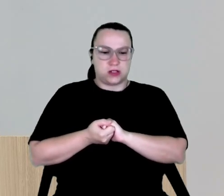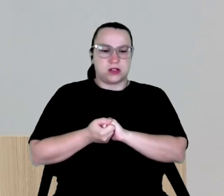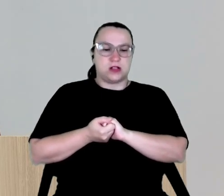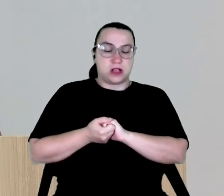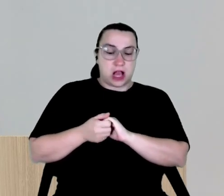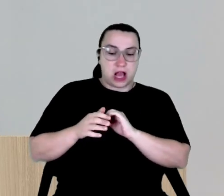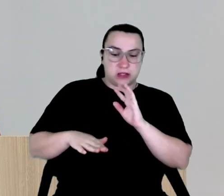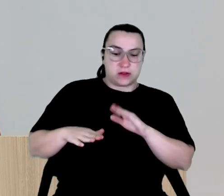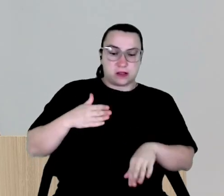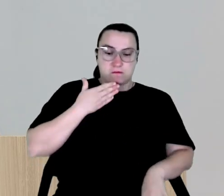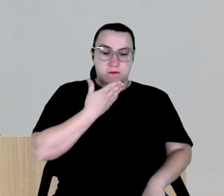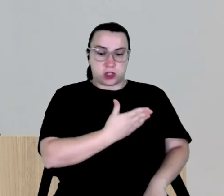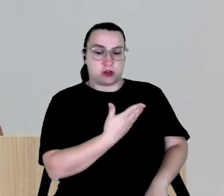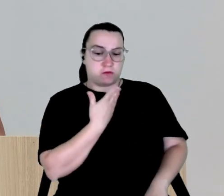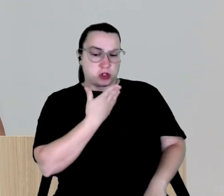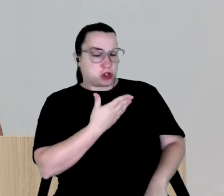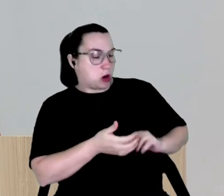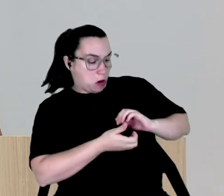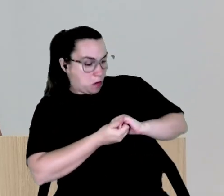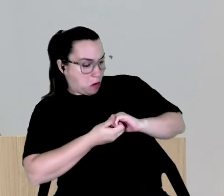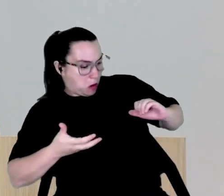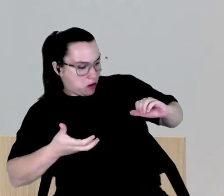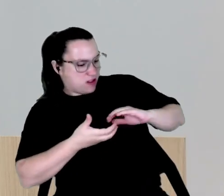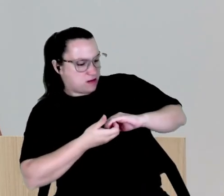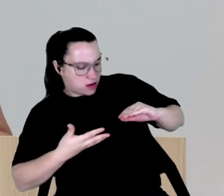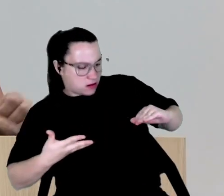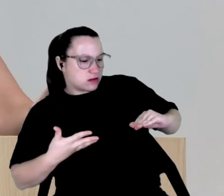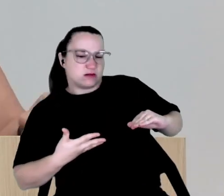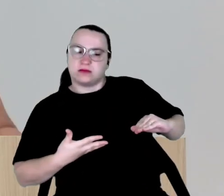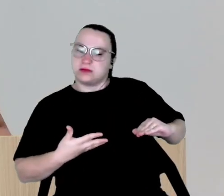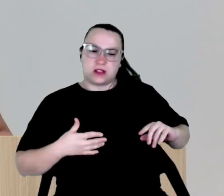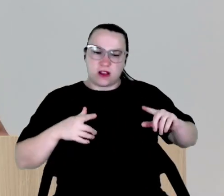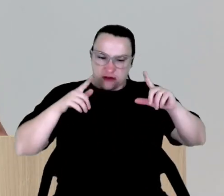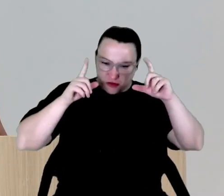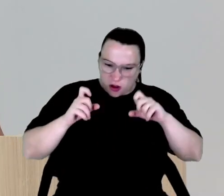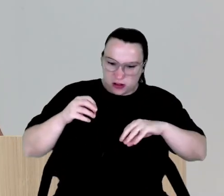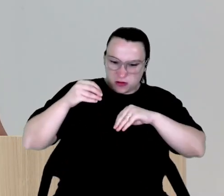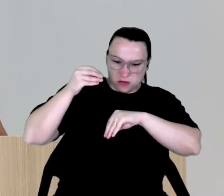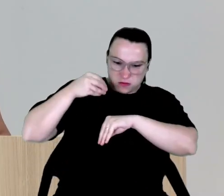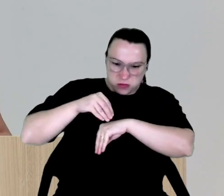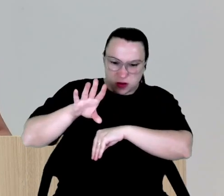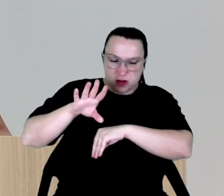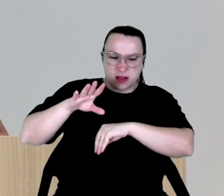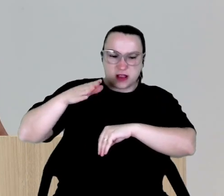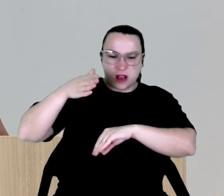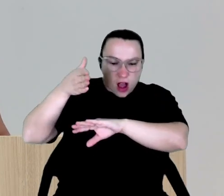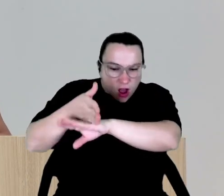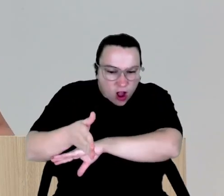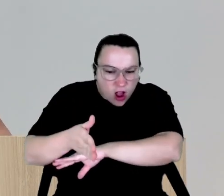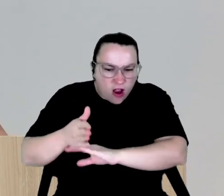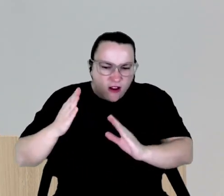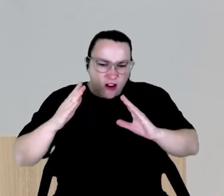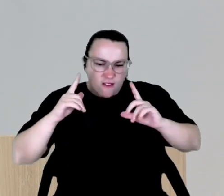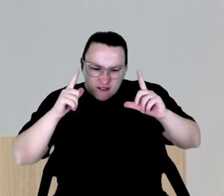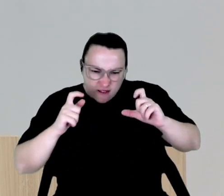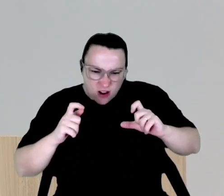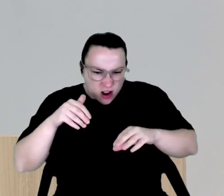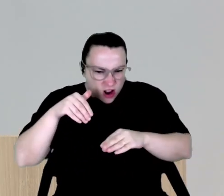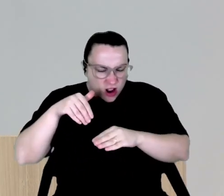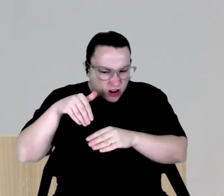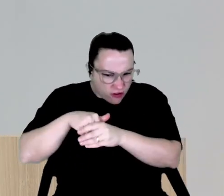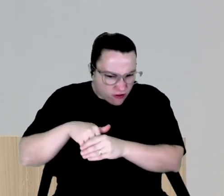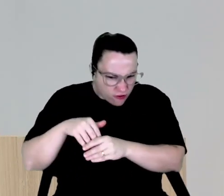forte. Larga. Larga. Todas as fotos que eu postava, ia gente na casa das pessoas. Não vota nela. Vota no fulano.